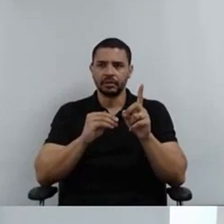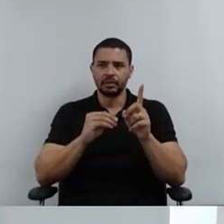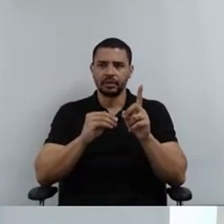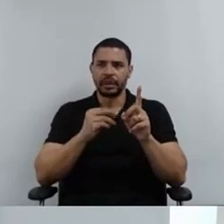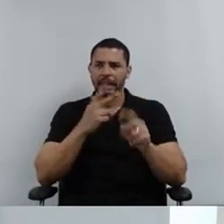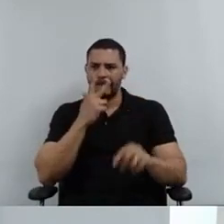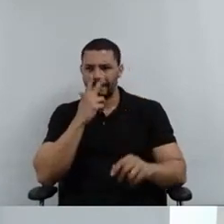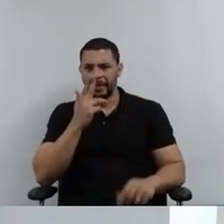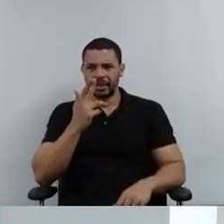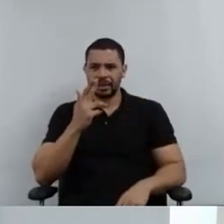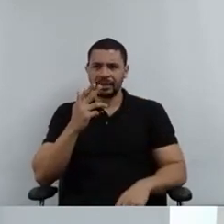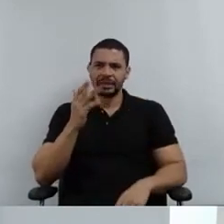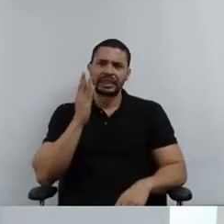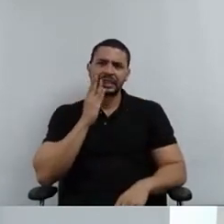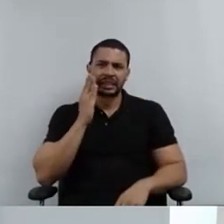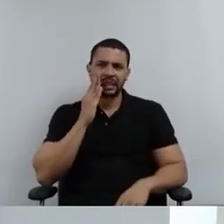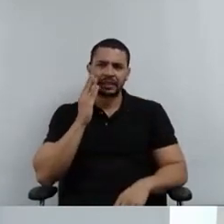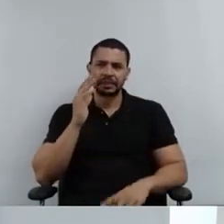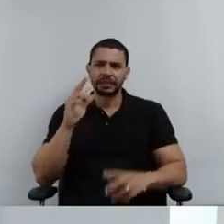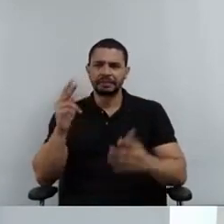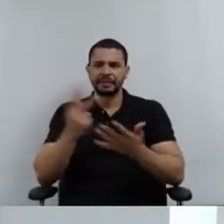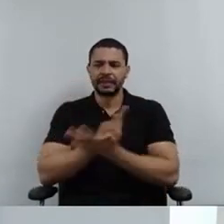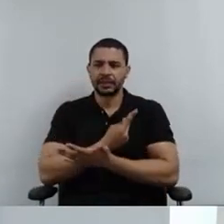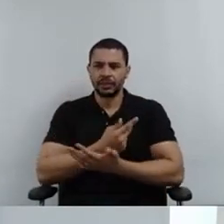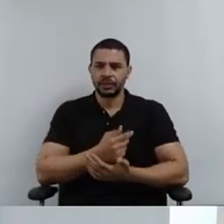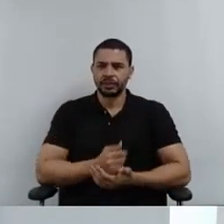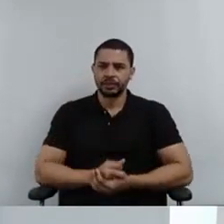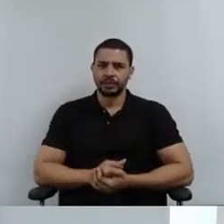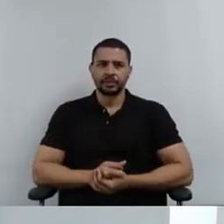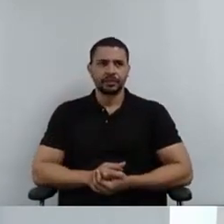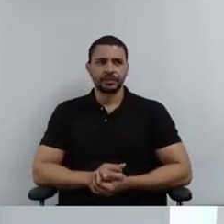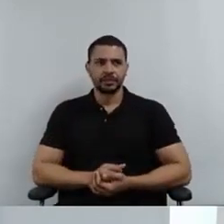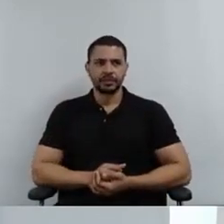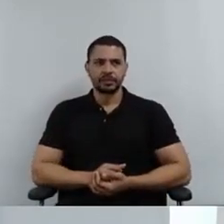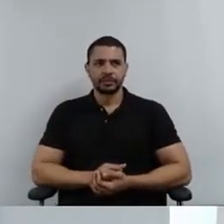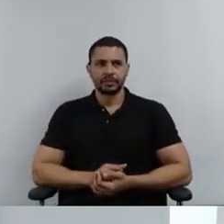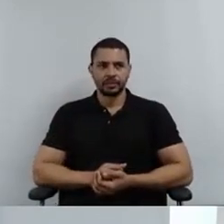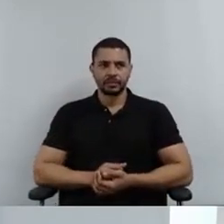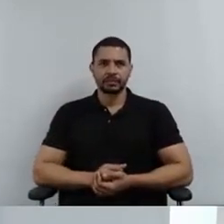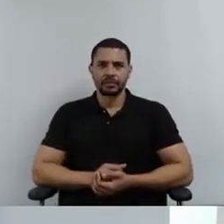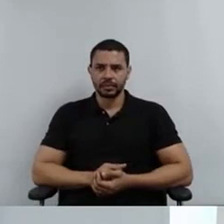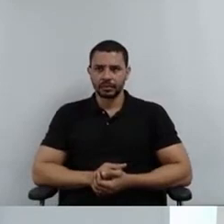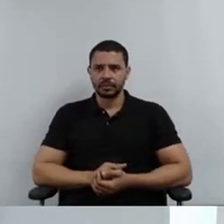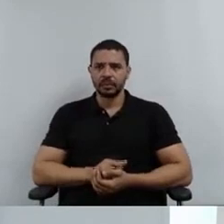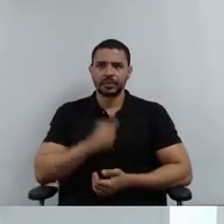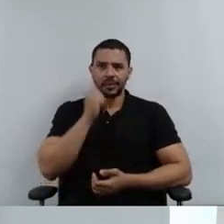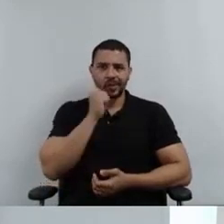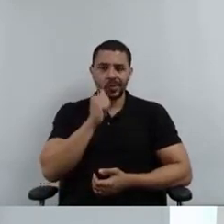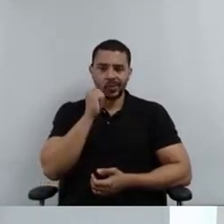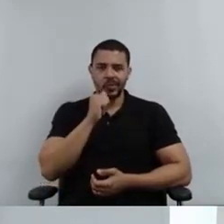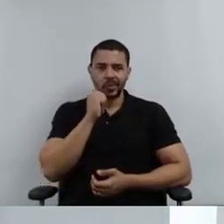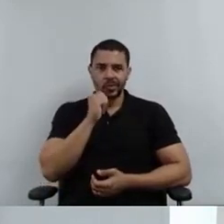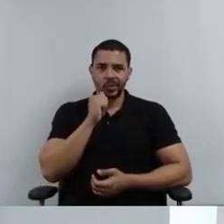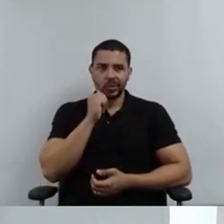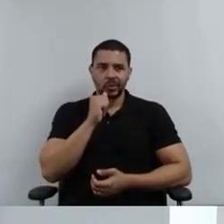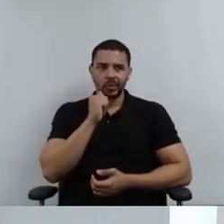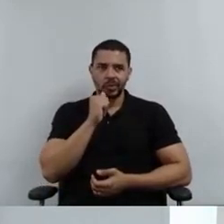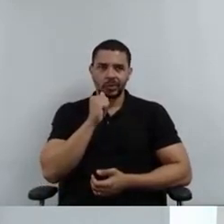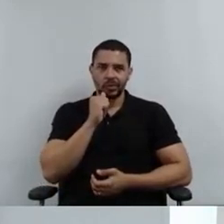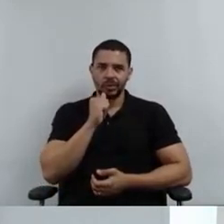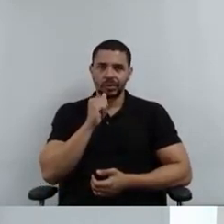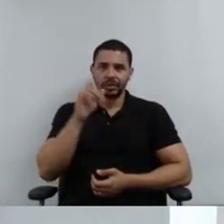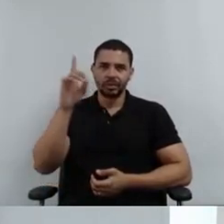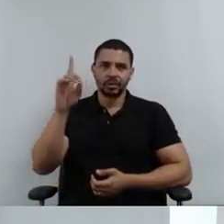Então, por conta disso, eu tenho uma moça que é diretora que vai fazer esse